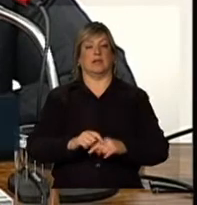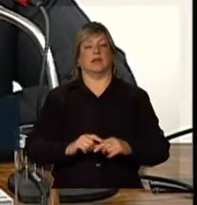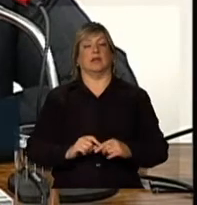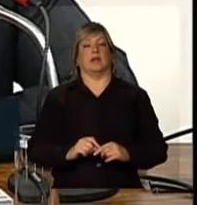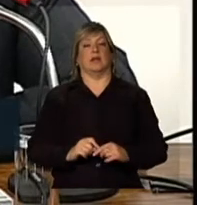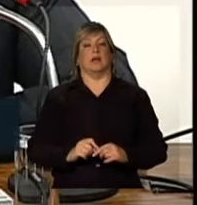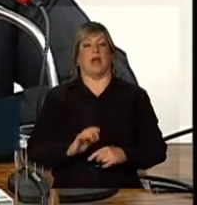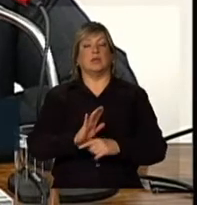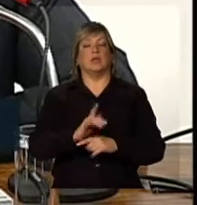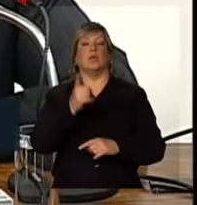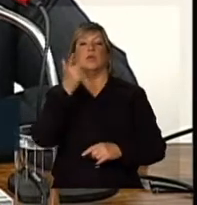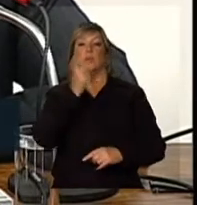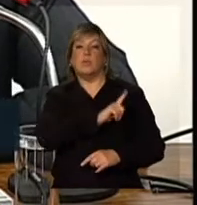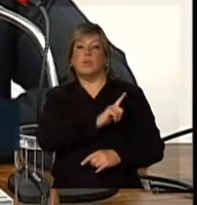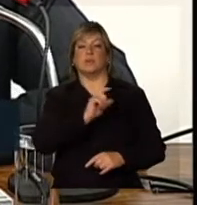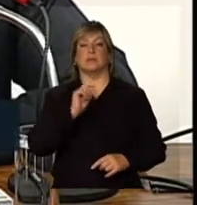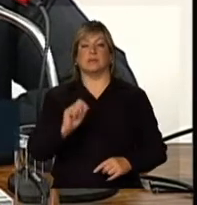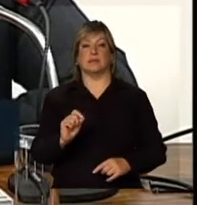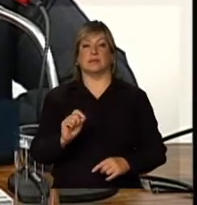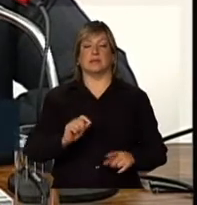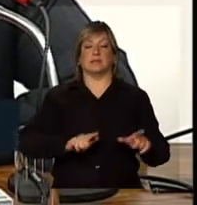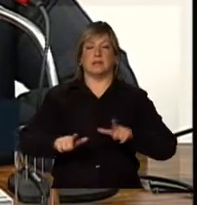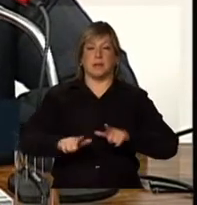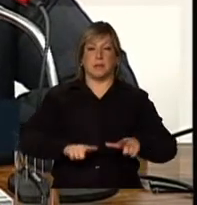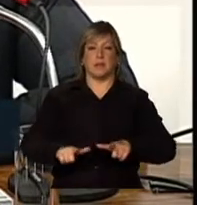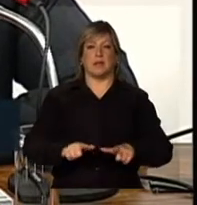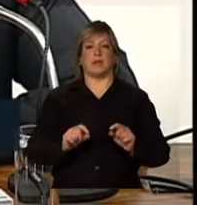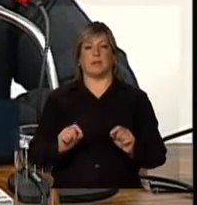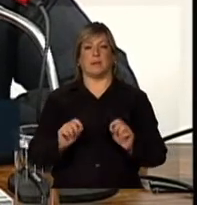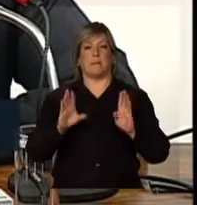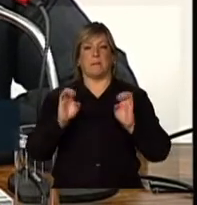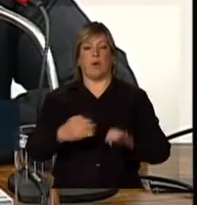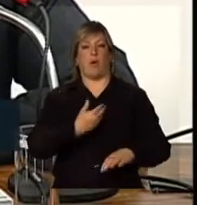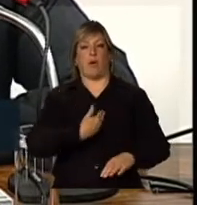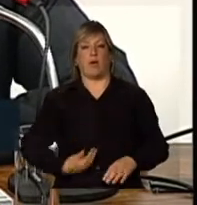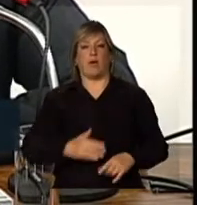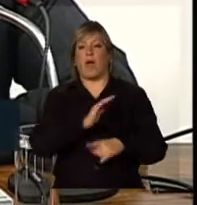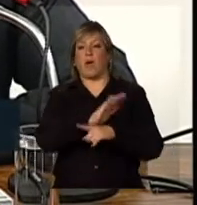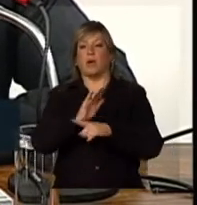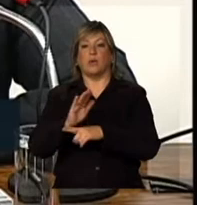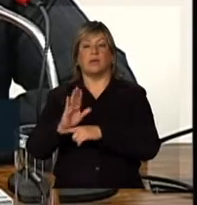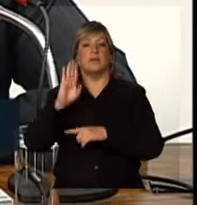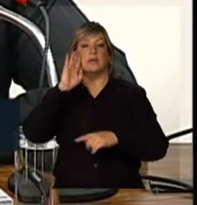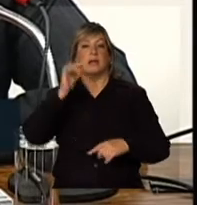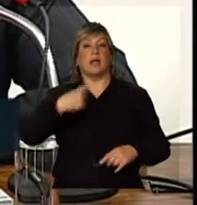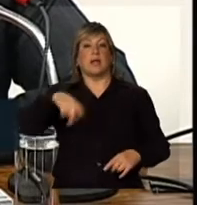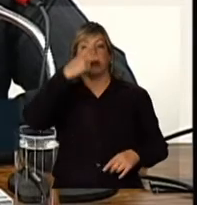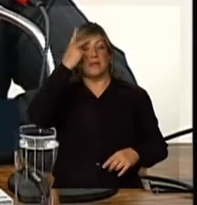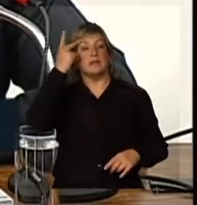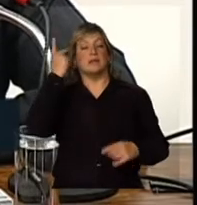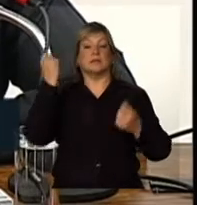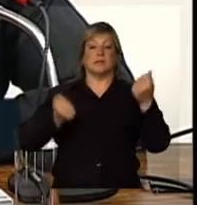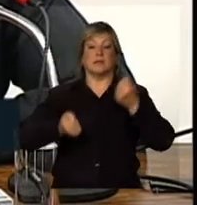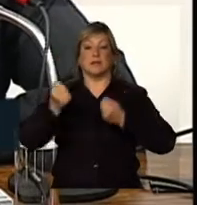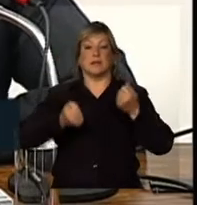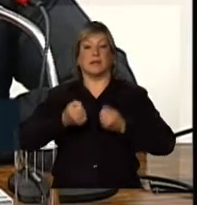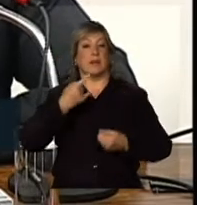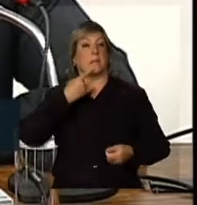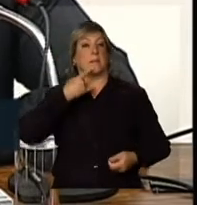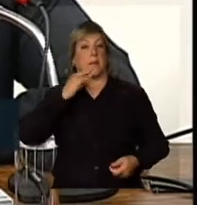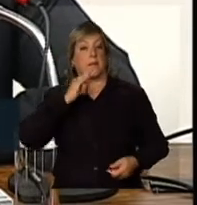por parte do Estado em relação àquelas pessoas que dirigem o Estado de embriaguez,